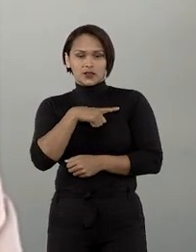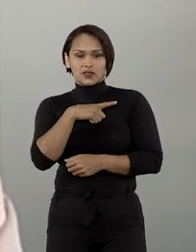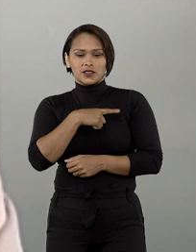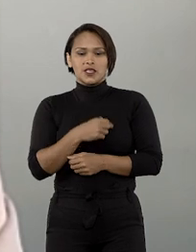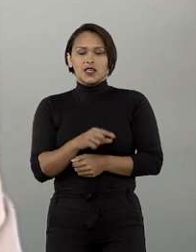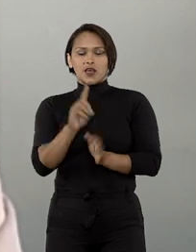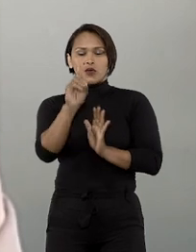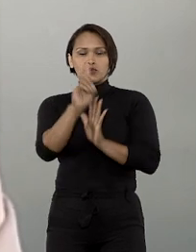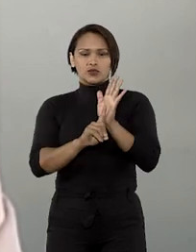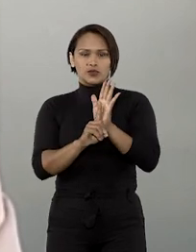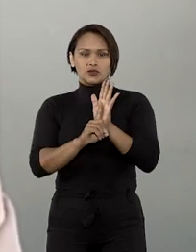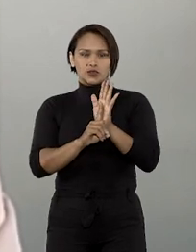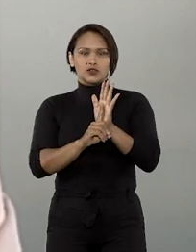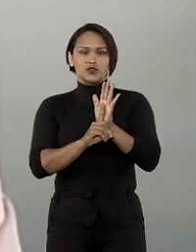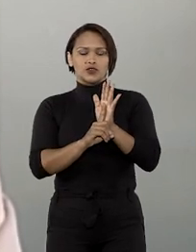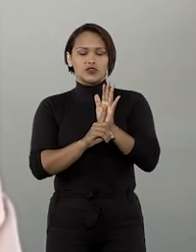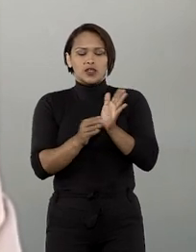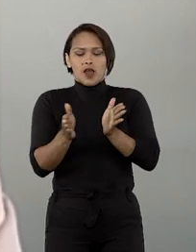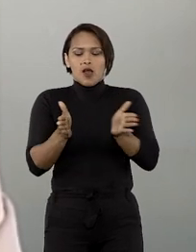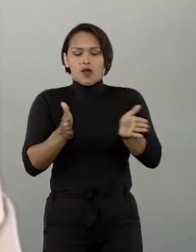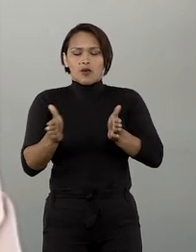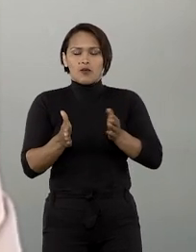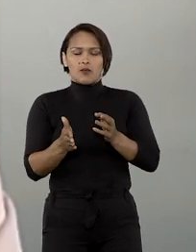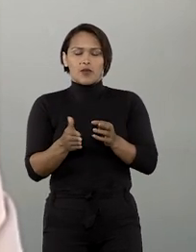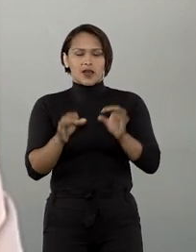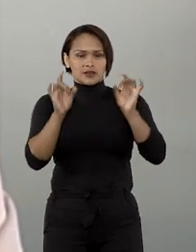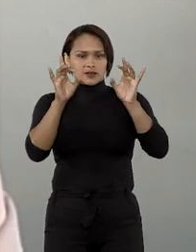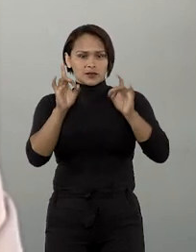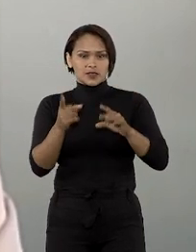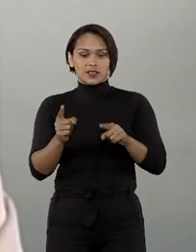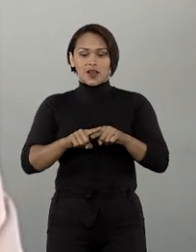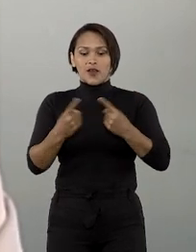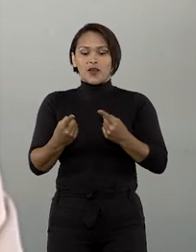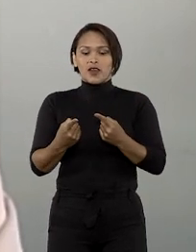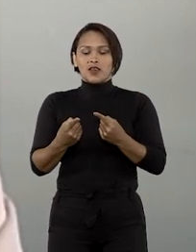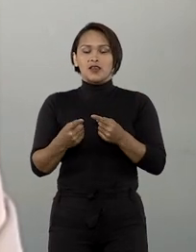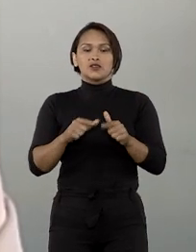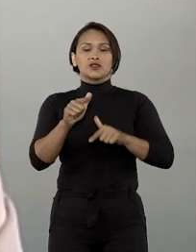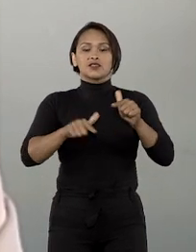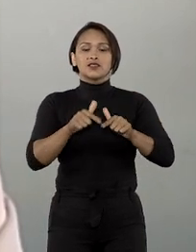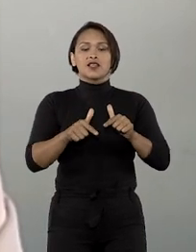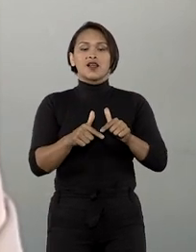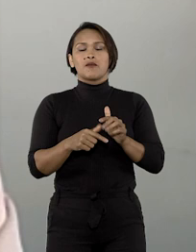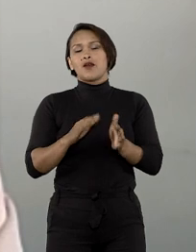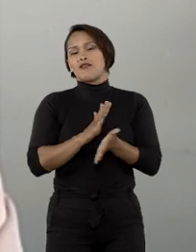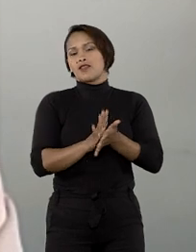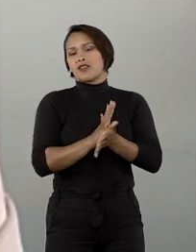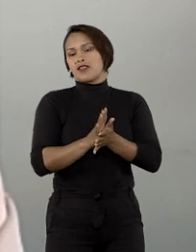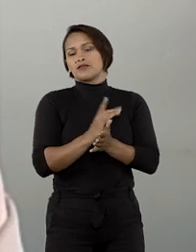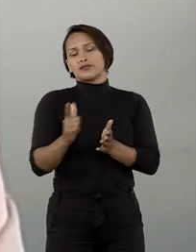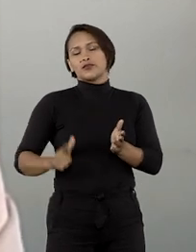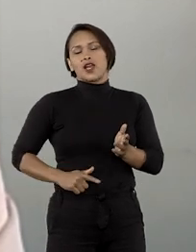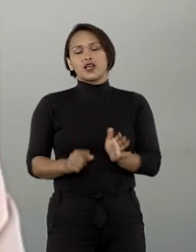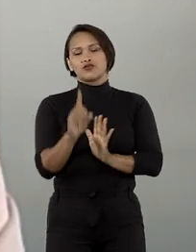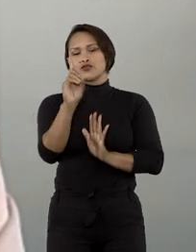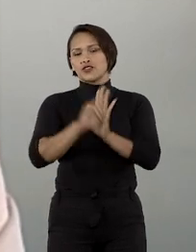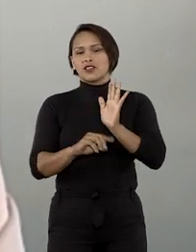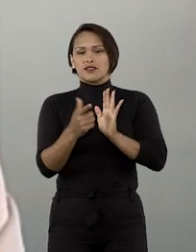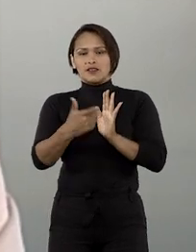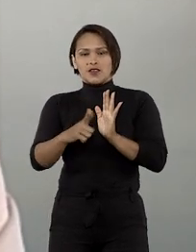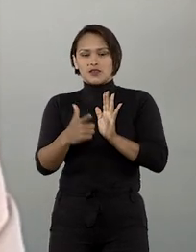teriam direito à contagem do tempo especial e aqueles que trabalhavam desarmados não teriam direito.